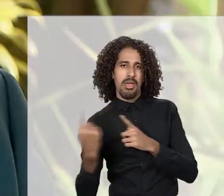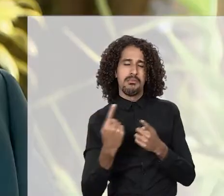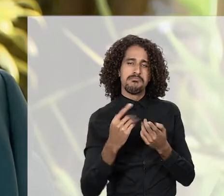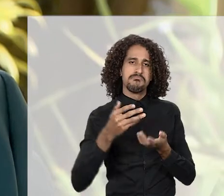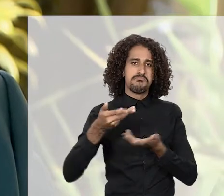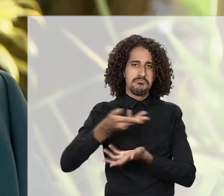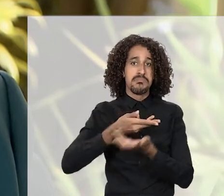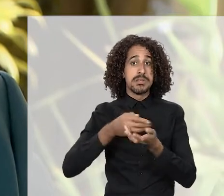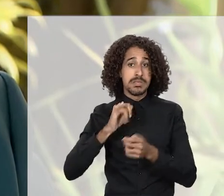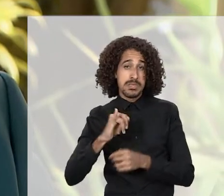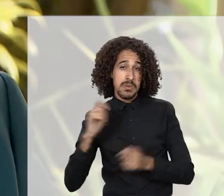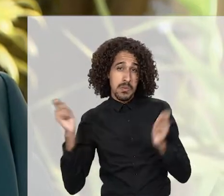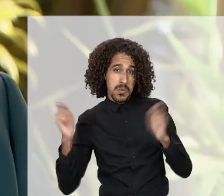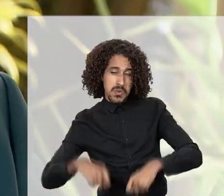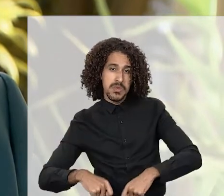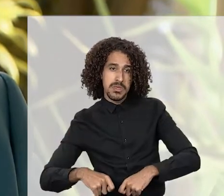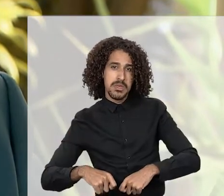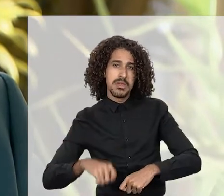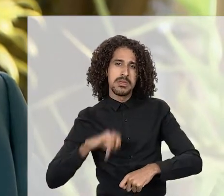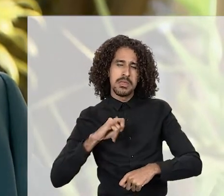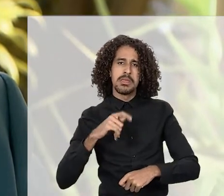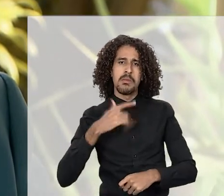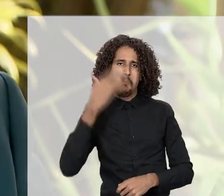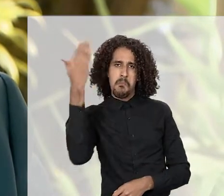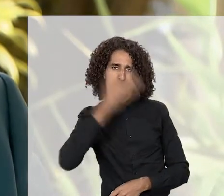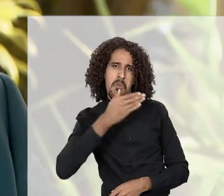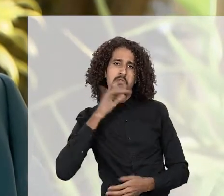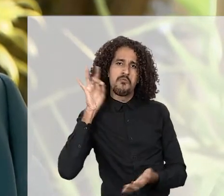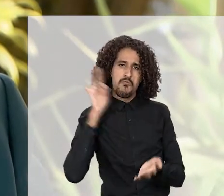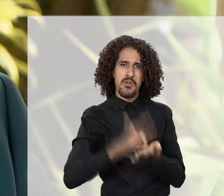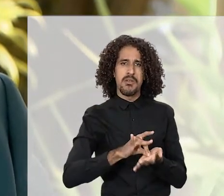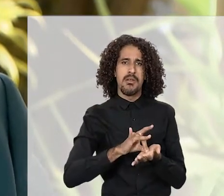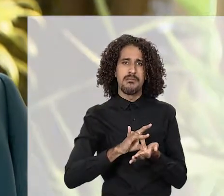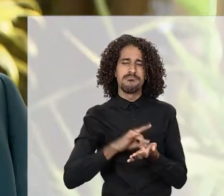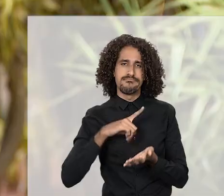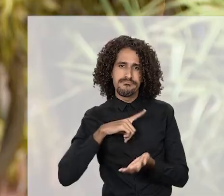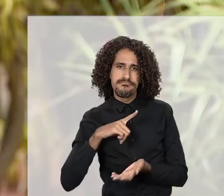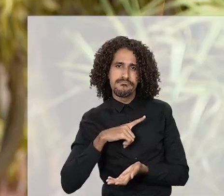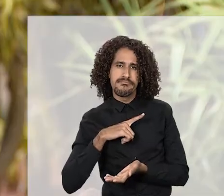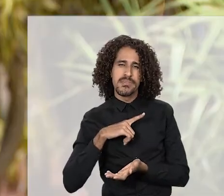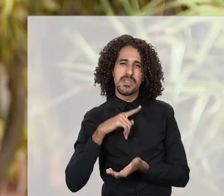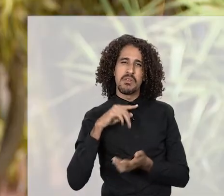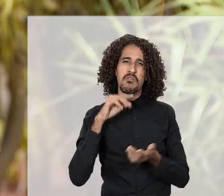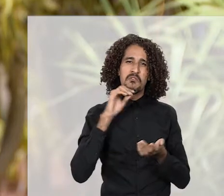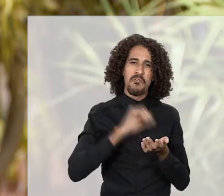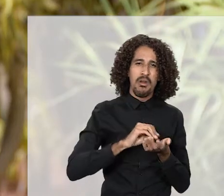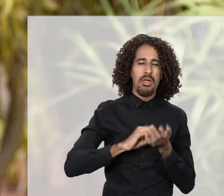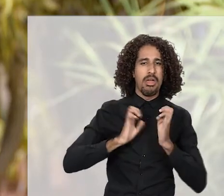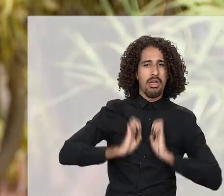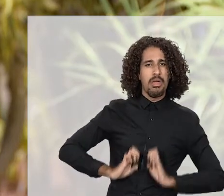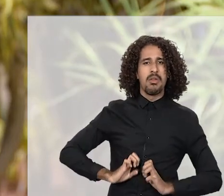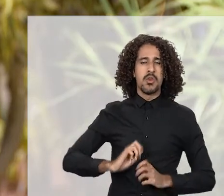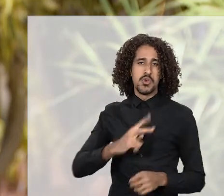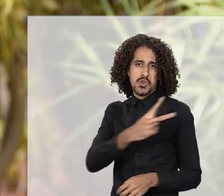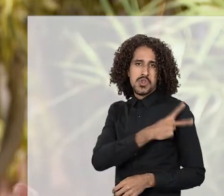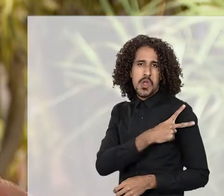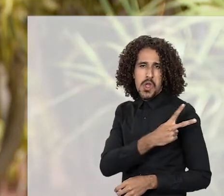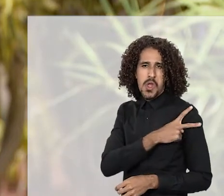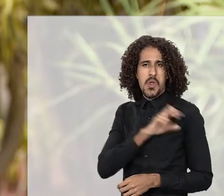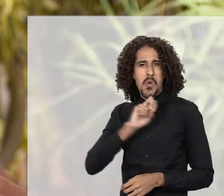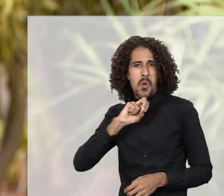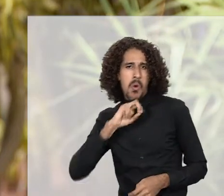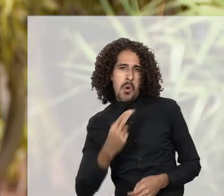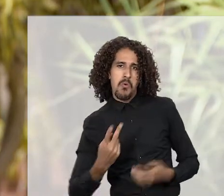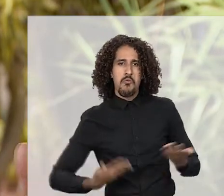E quando é possível, quando a prova é evidente desse mau procedimento, seja do chefe,